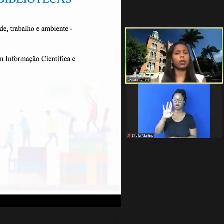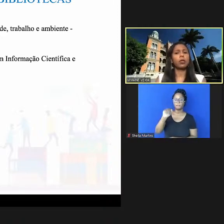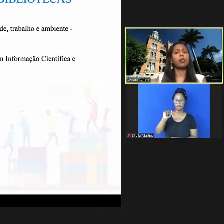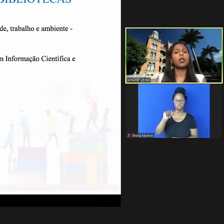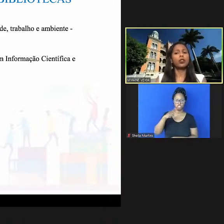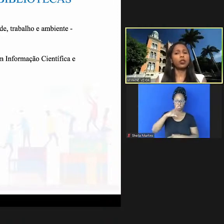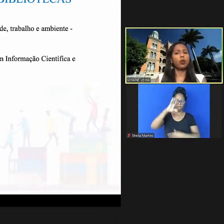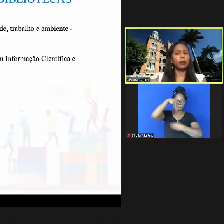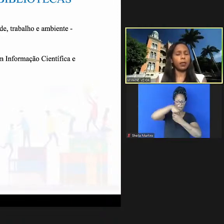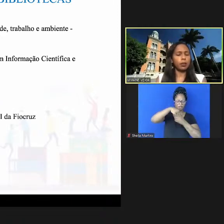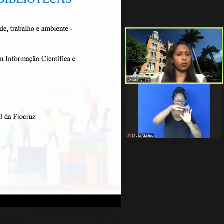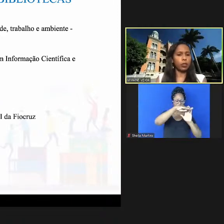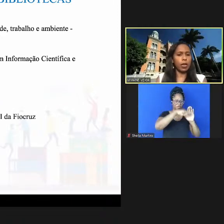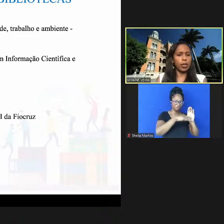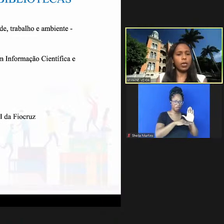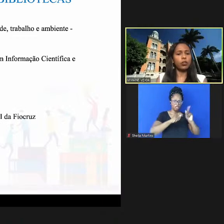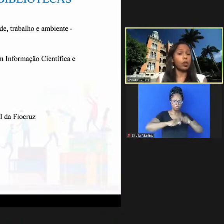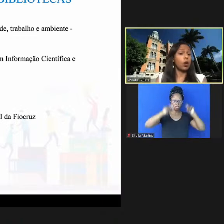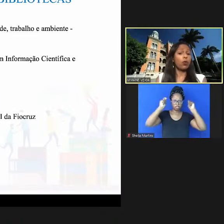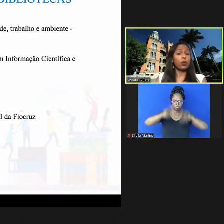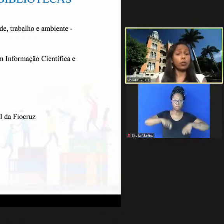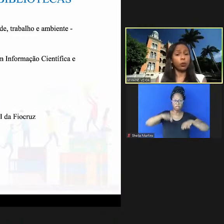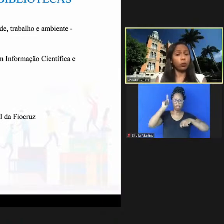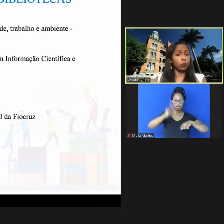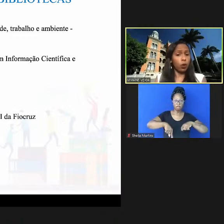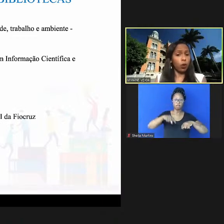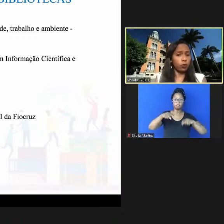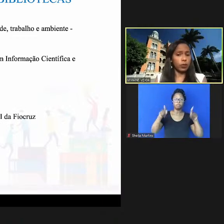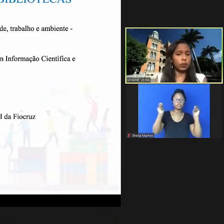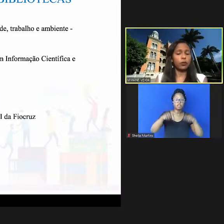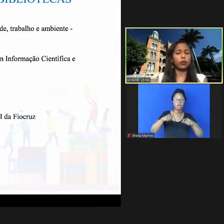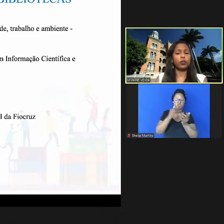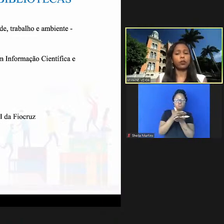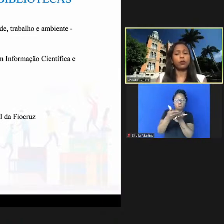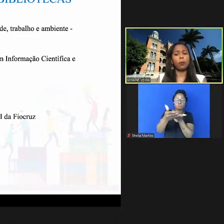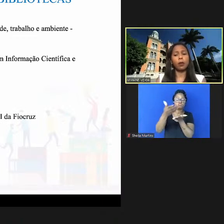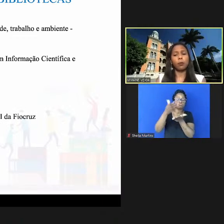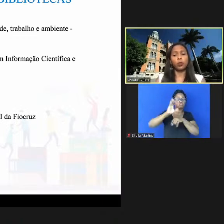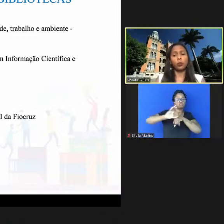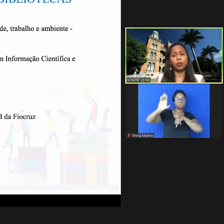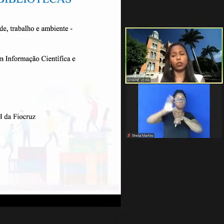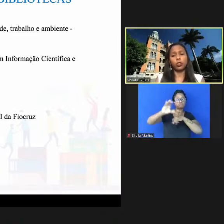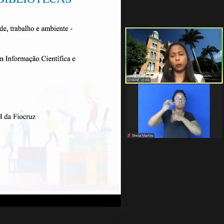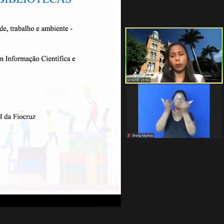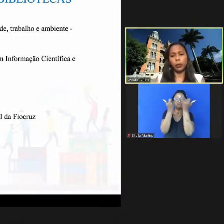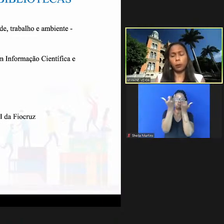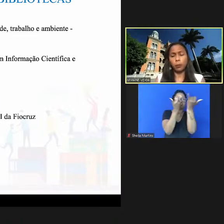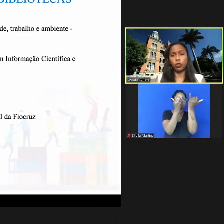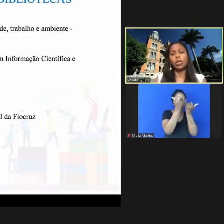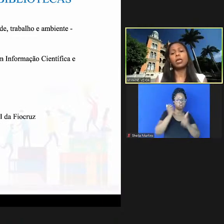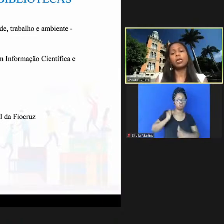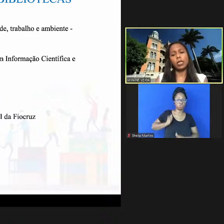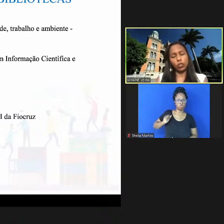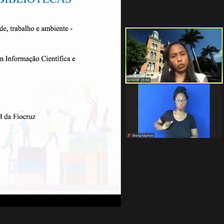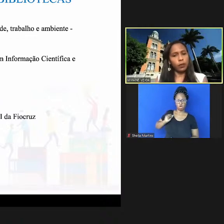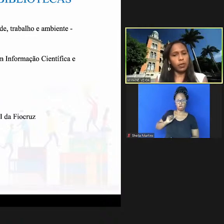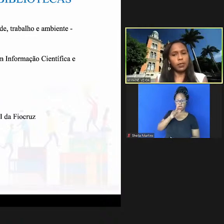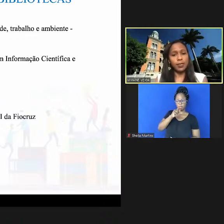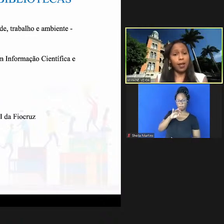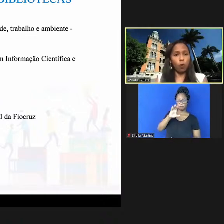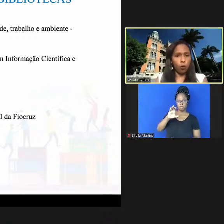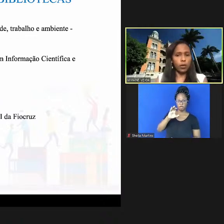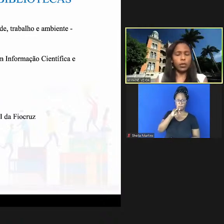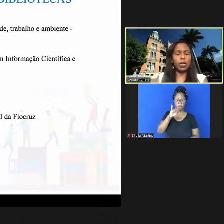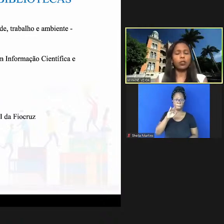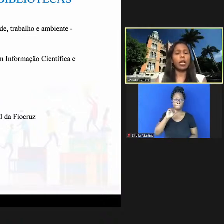desse programa de competências da rede um curso introdutório de acesso às fontes de informação para os bolsistas PIBIC e PIBIT que a gente vai